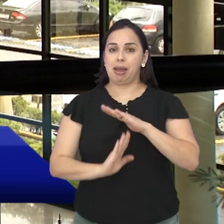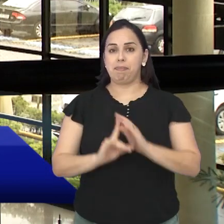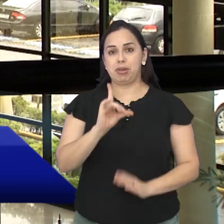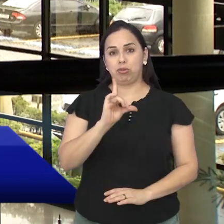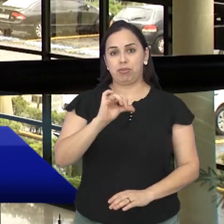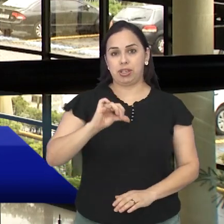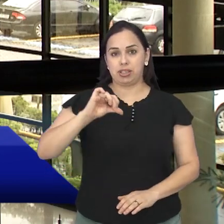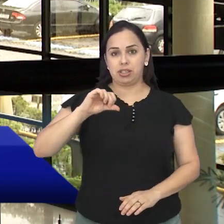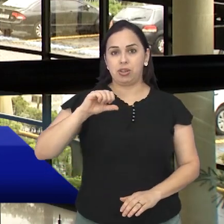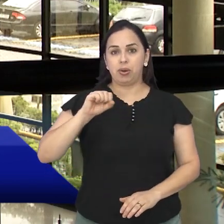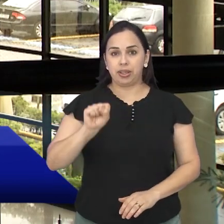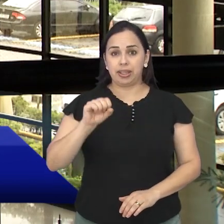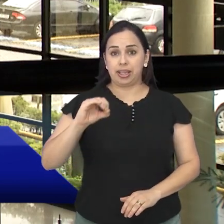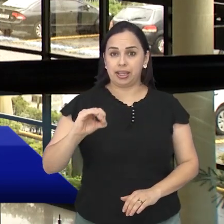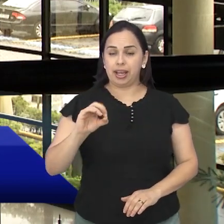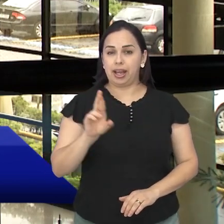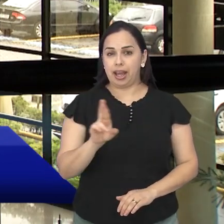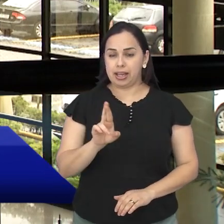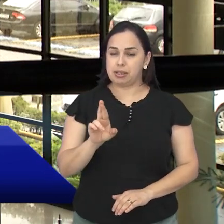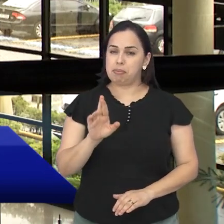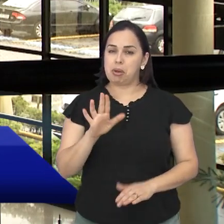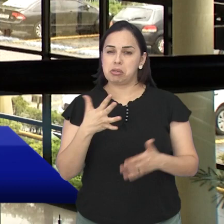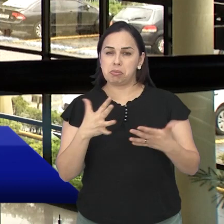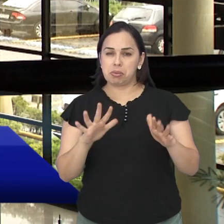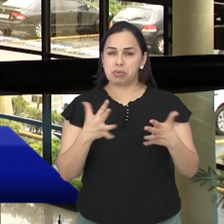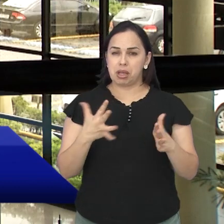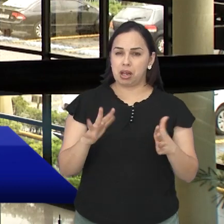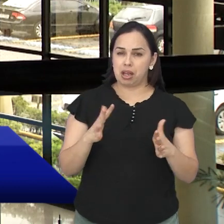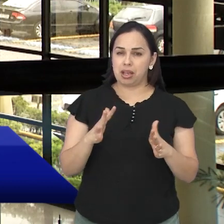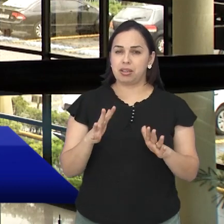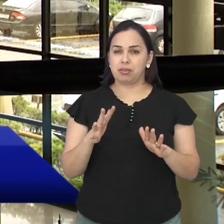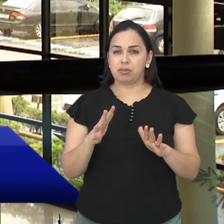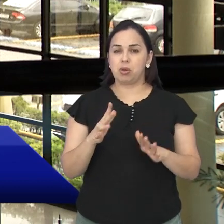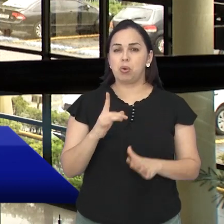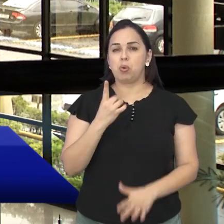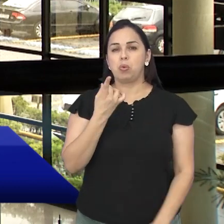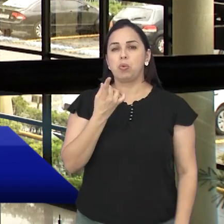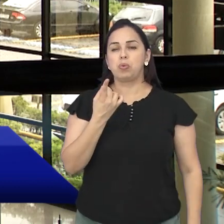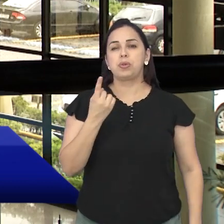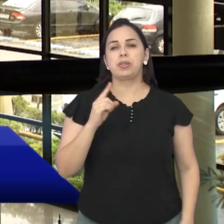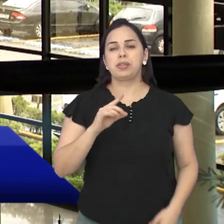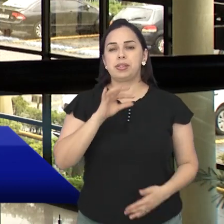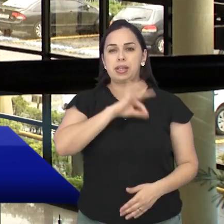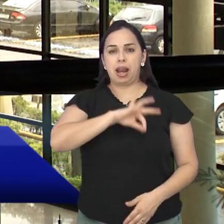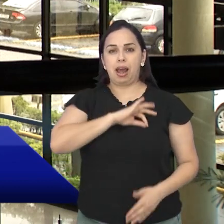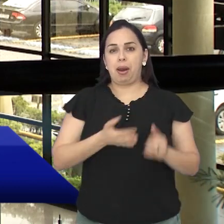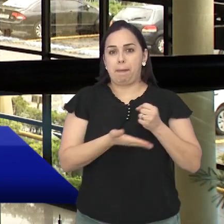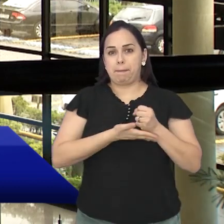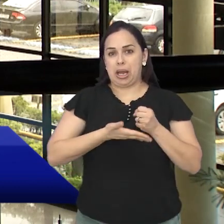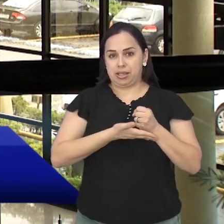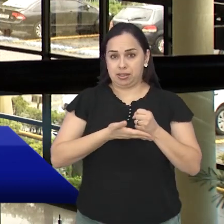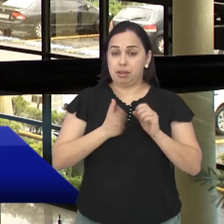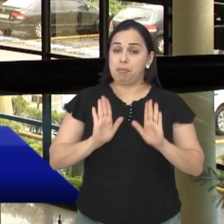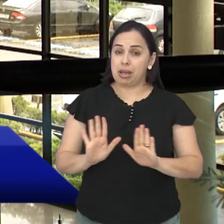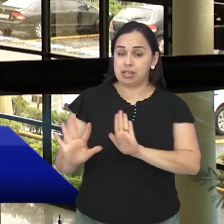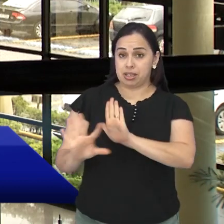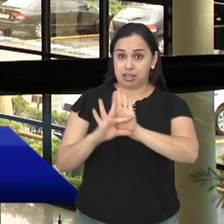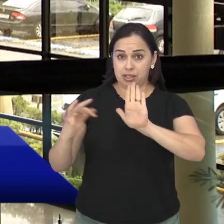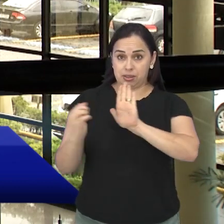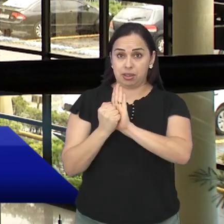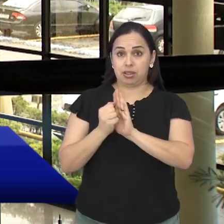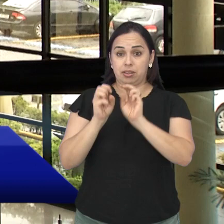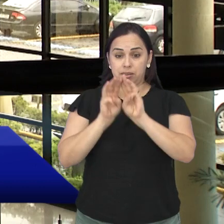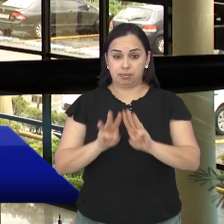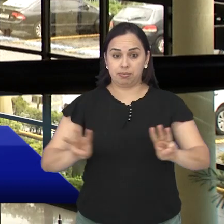.980, o que dá pouco mais de um salário mínimo. Para se cadastrar, é necessário entrar no